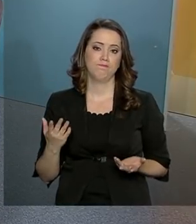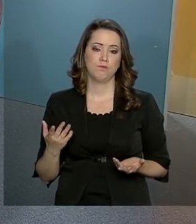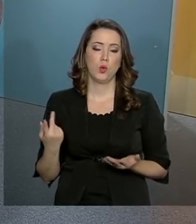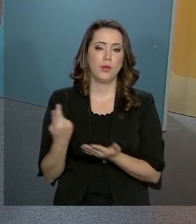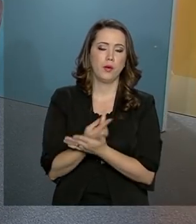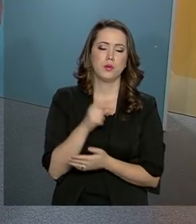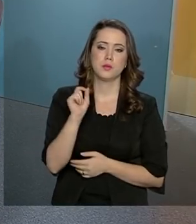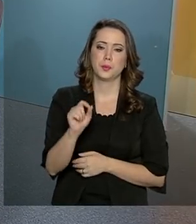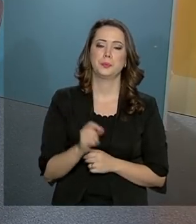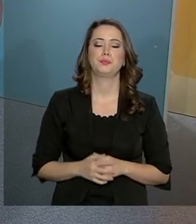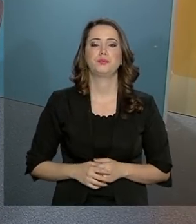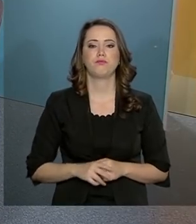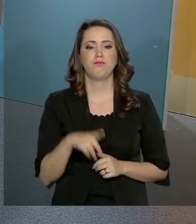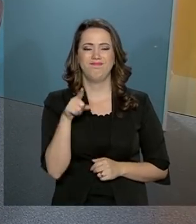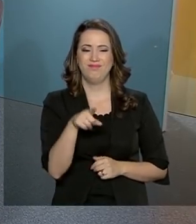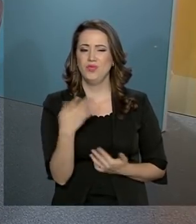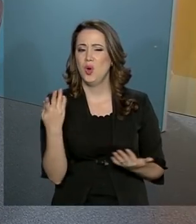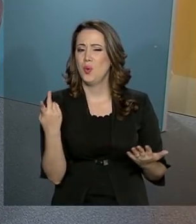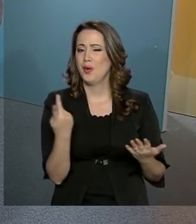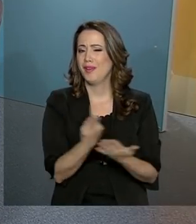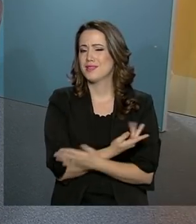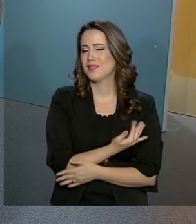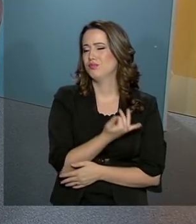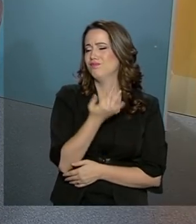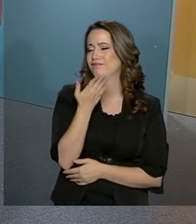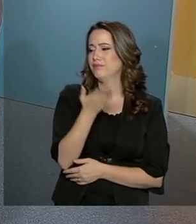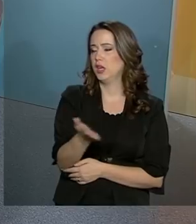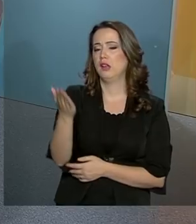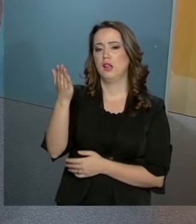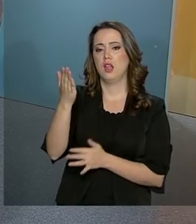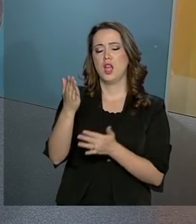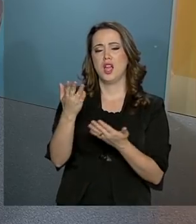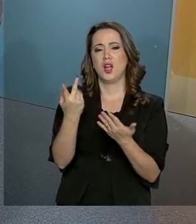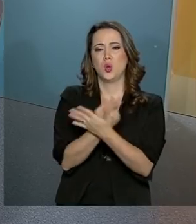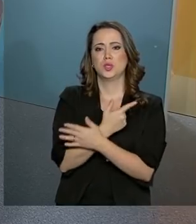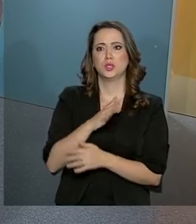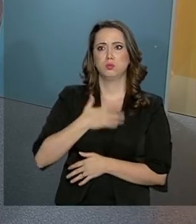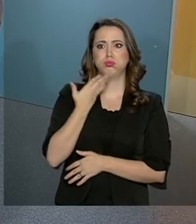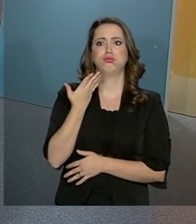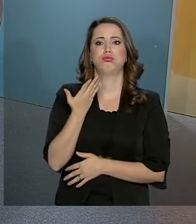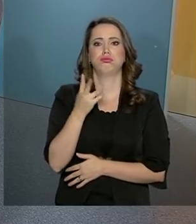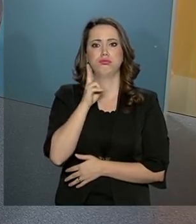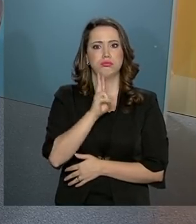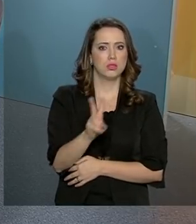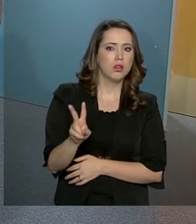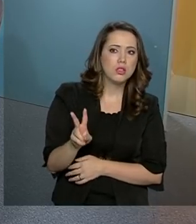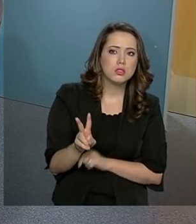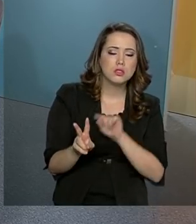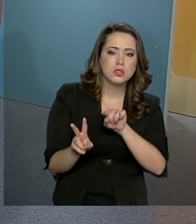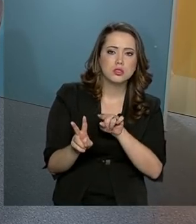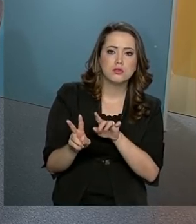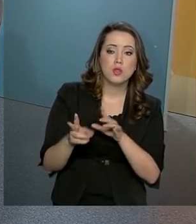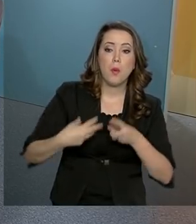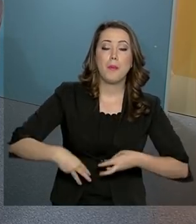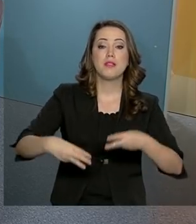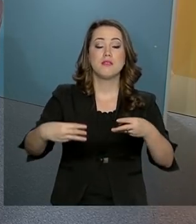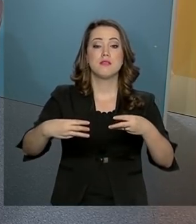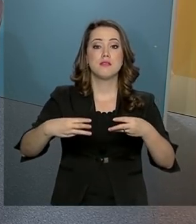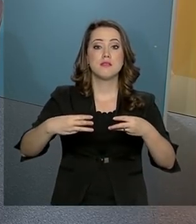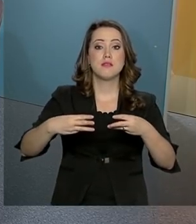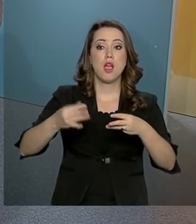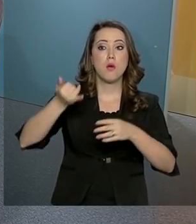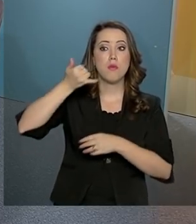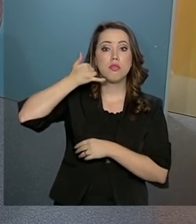aconteceu? Assim que esse episódio, essa tragédia que nos assustou, ocorreu, o Ministério deixou um canal